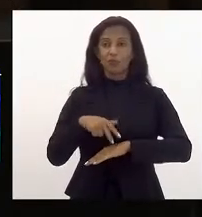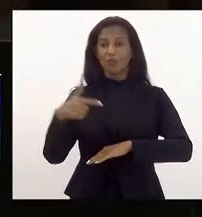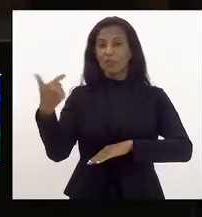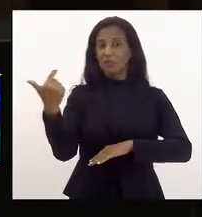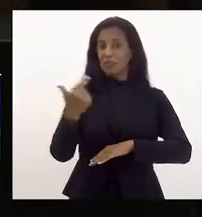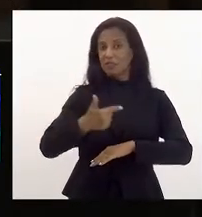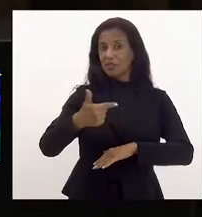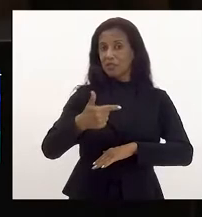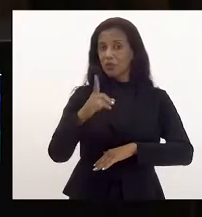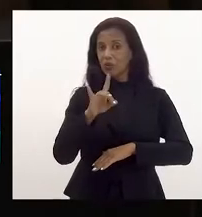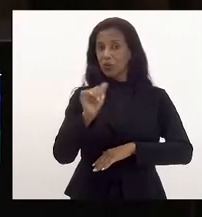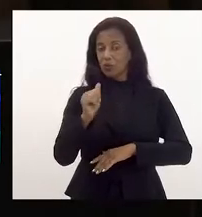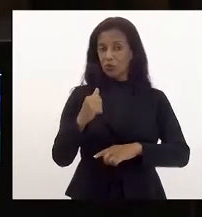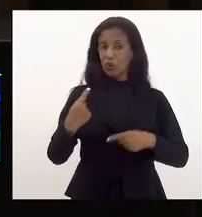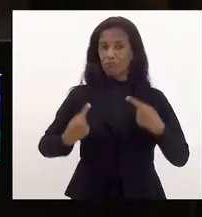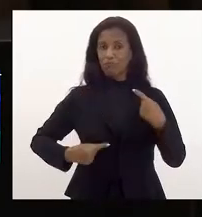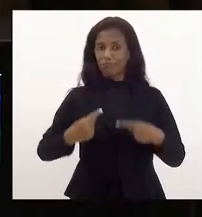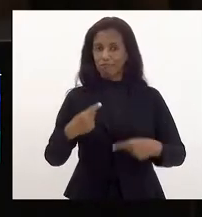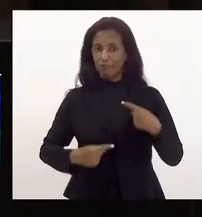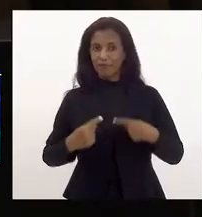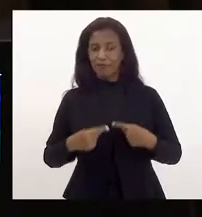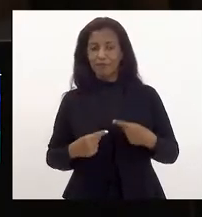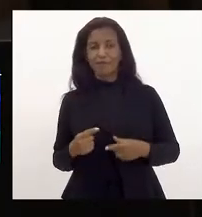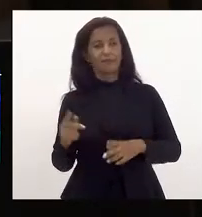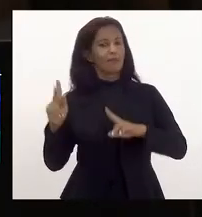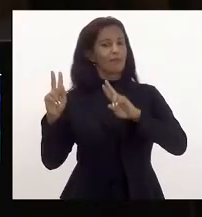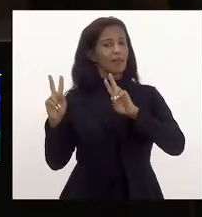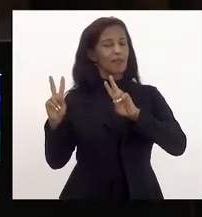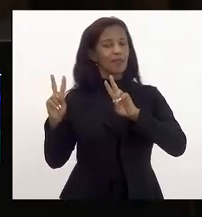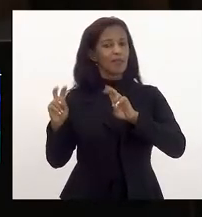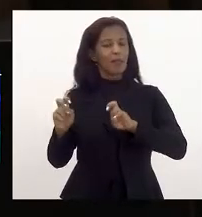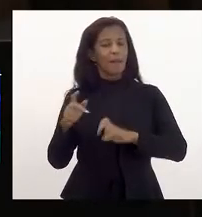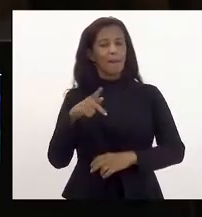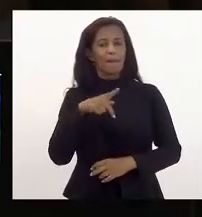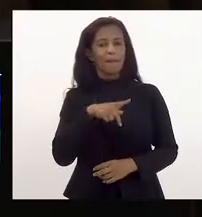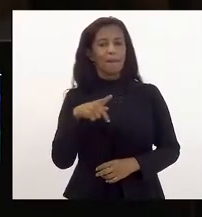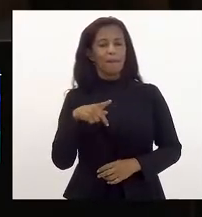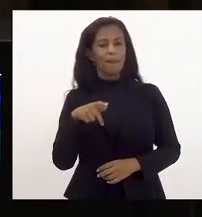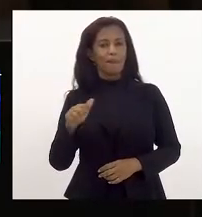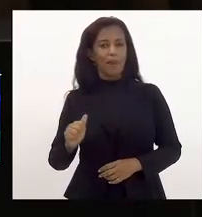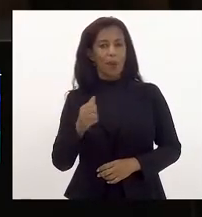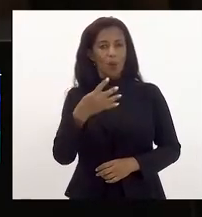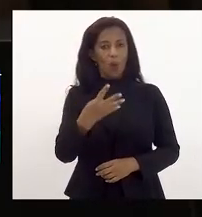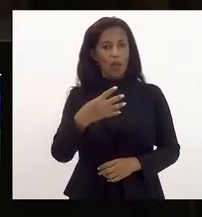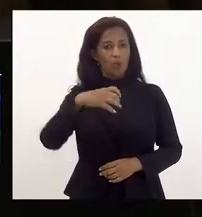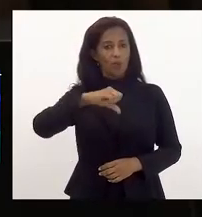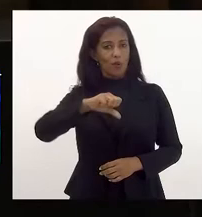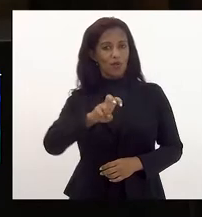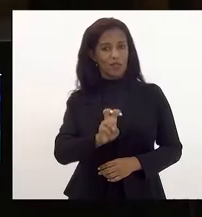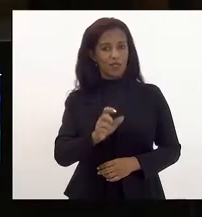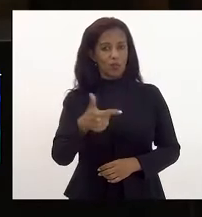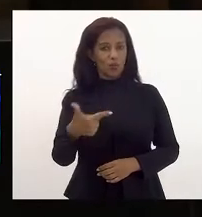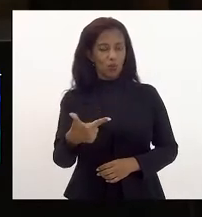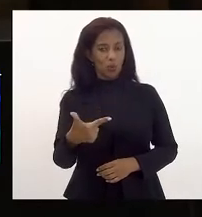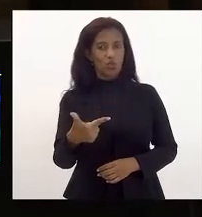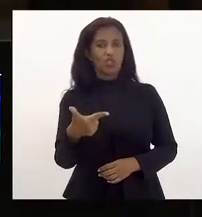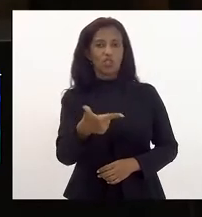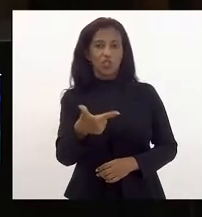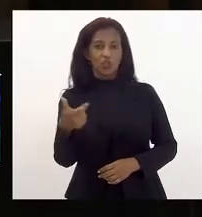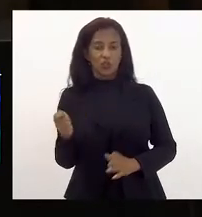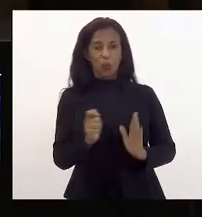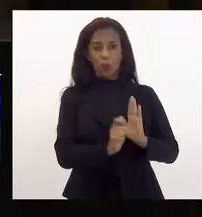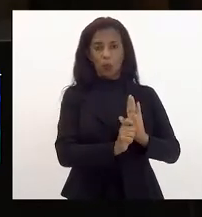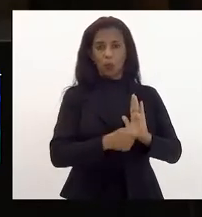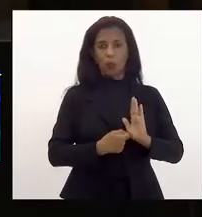dia de discussão sobre o projeto de lei 4952 de 2021 de